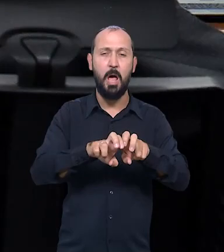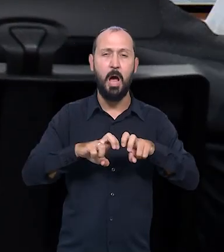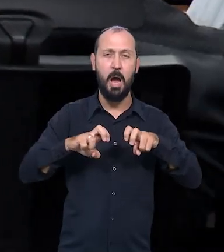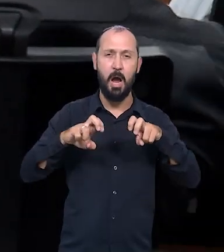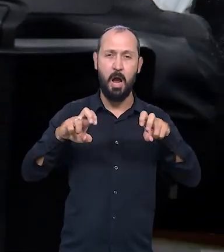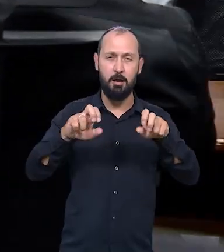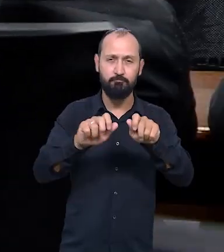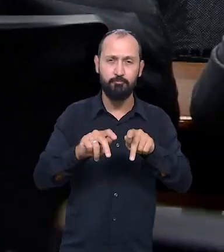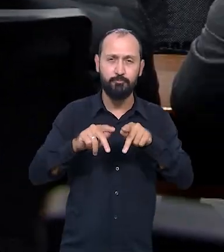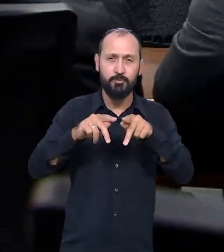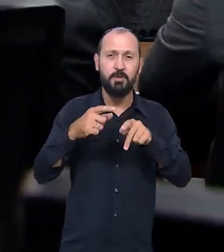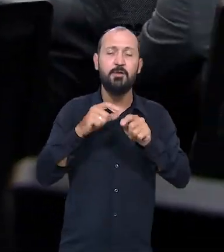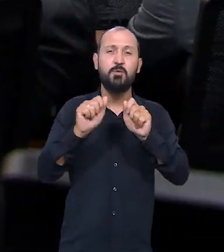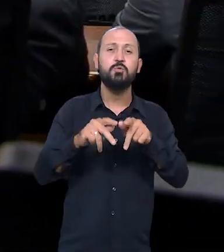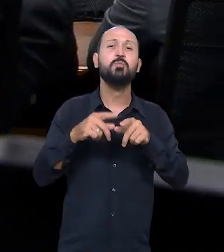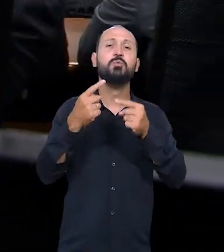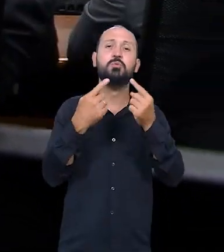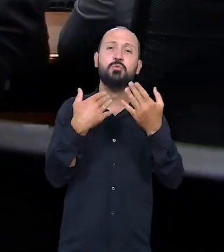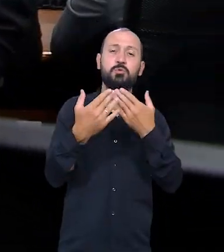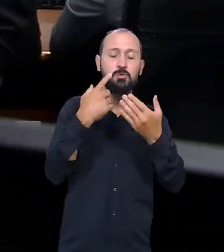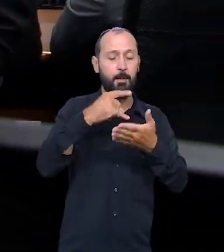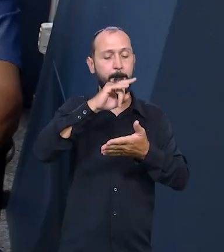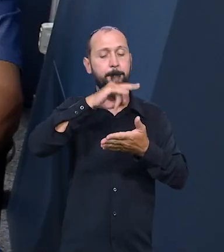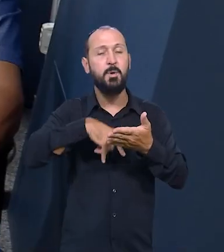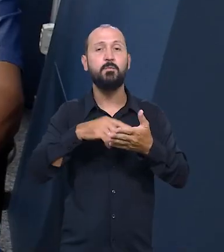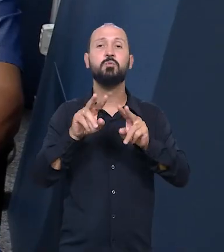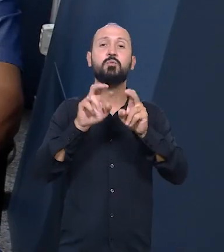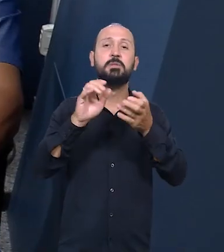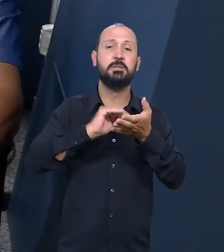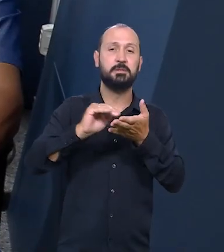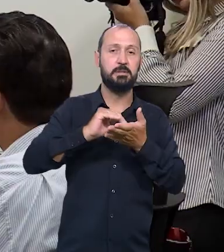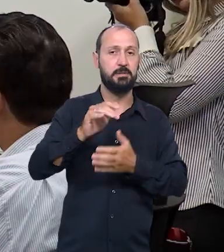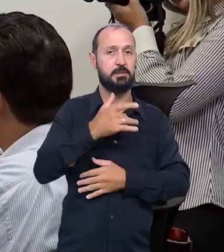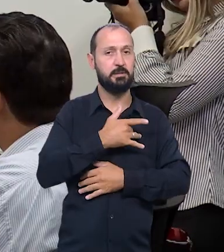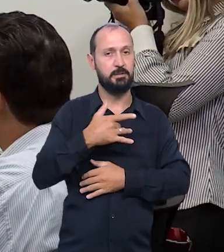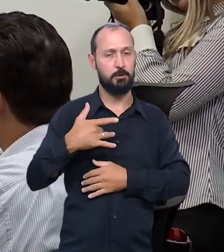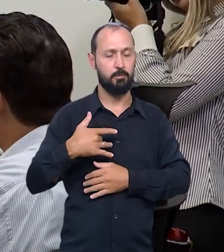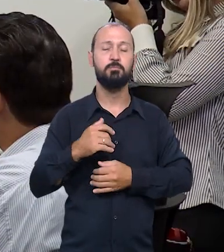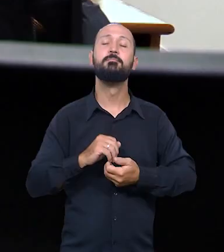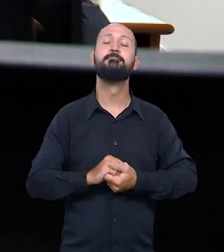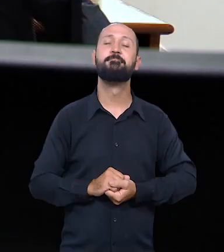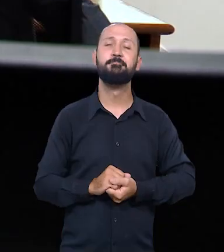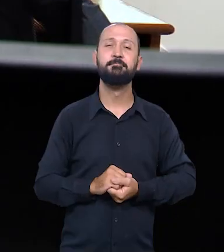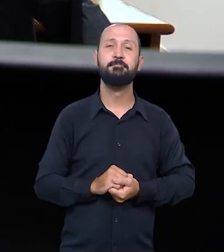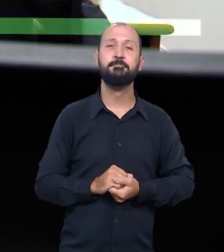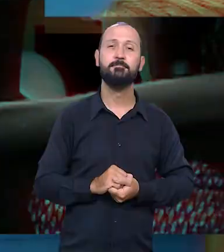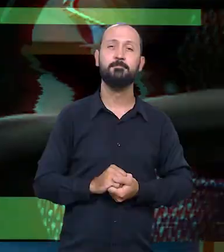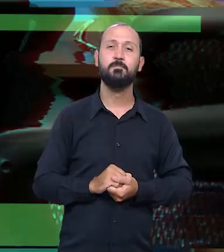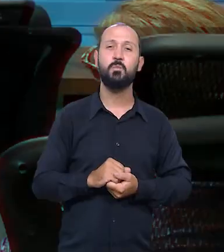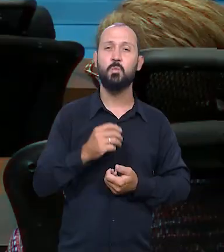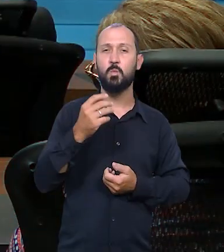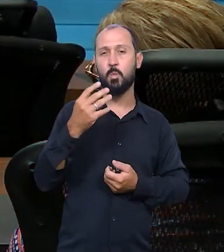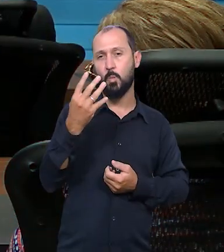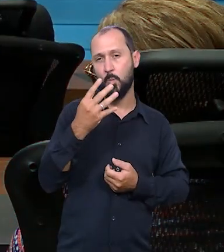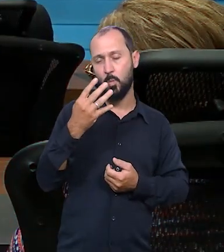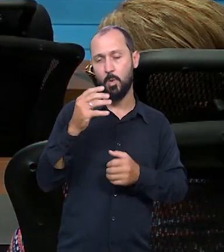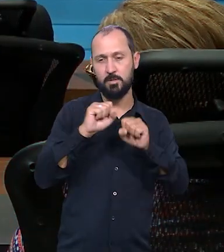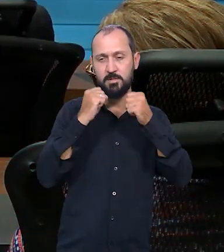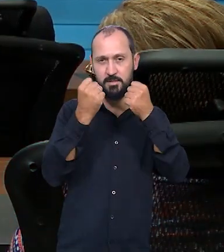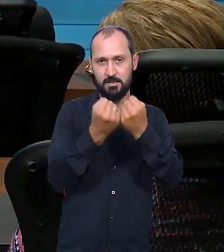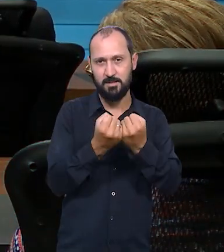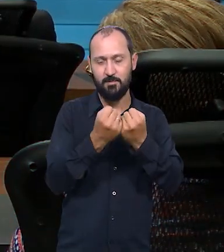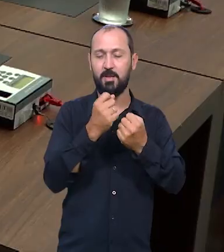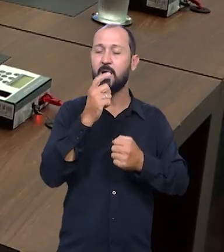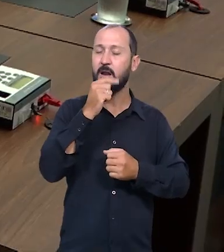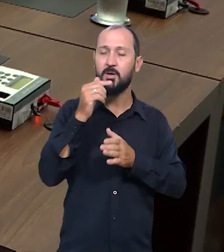deputado Nelito Câmara aconteceu audiência pública de prestação de contas da Secretaria Estadual de Saúde. Com quatro seminários